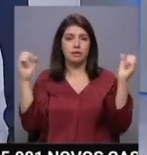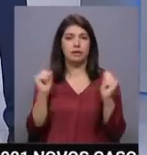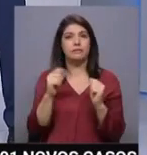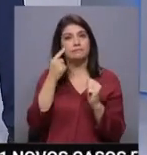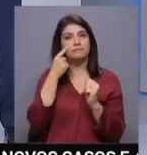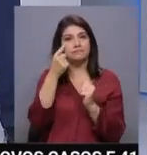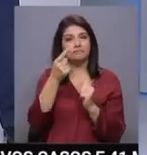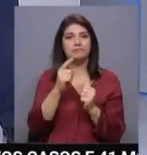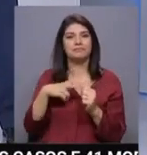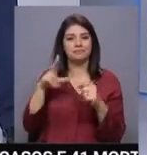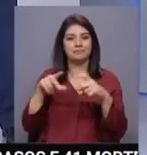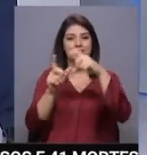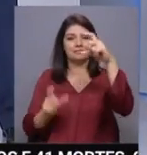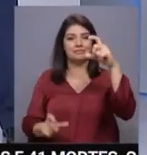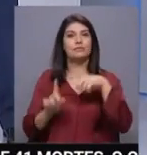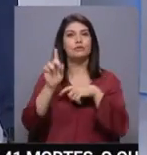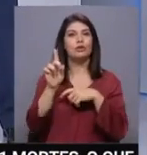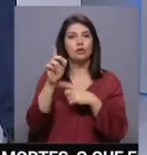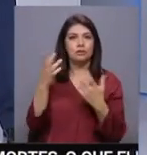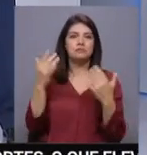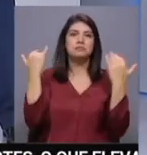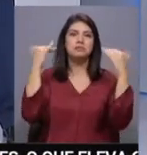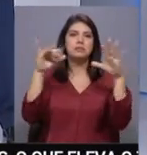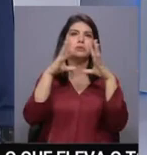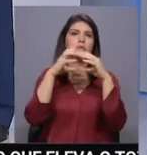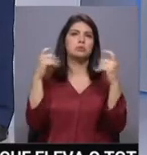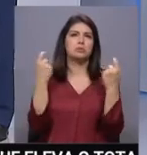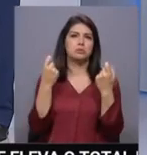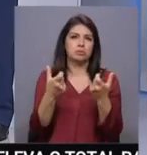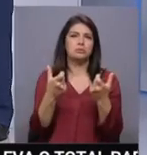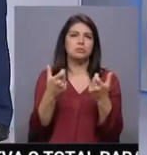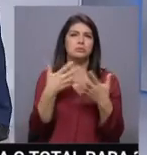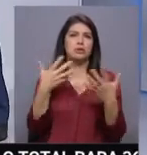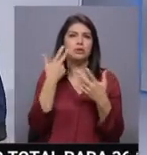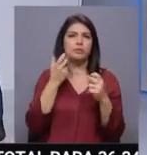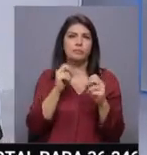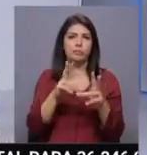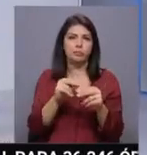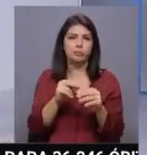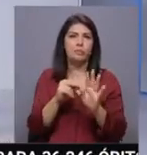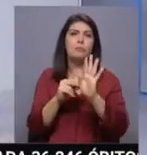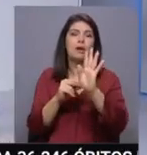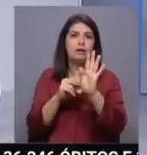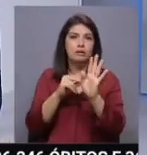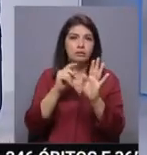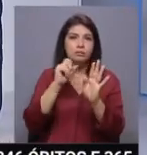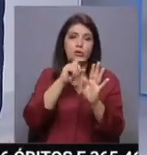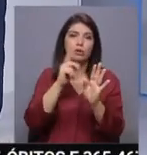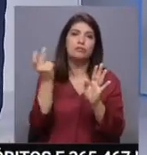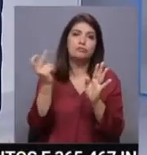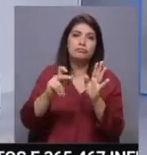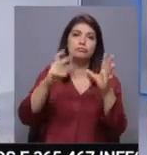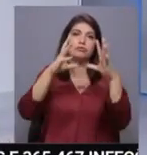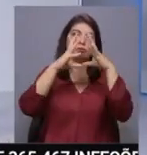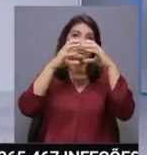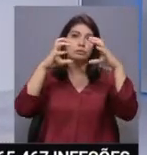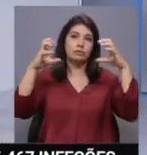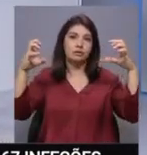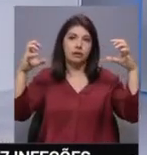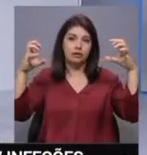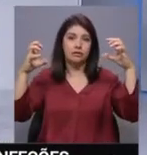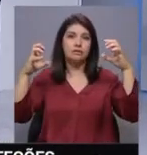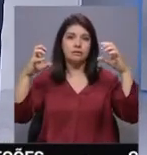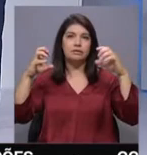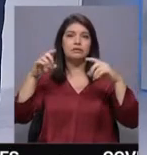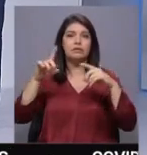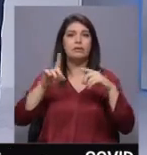podemos ver que nas regiões do norte o céu se apresenta pouco nublado ou limpo, mas temporariamente pode haver nobilidade em especial nestas partes mais norte